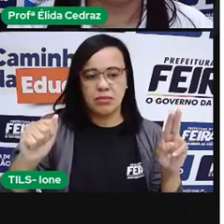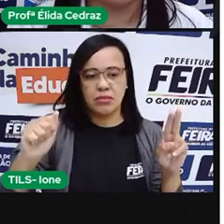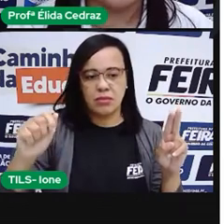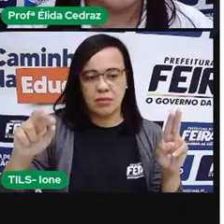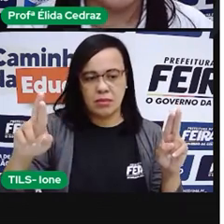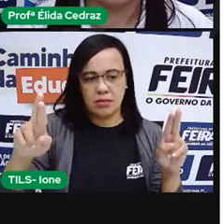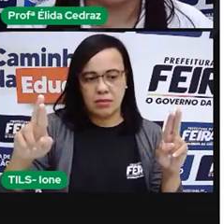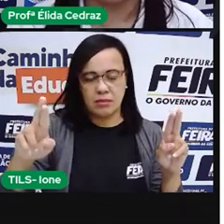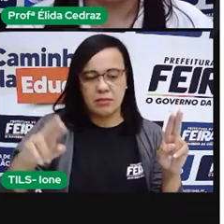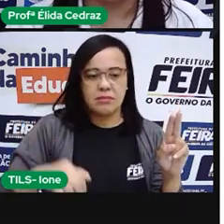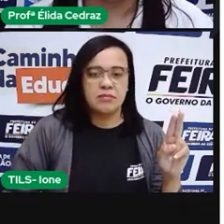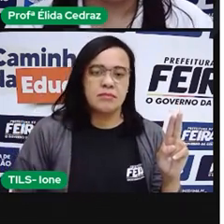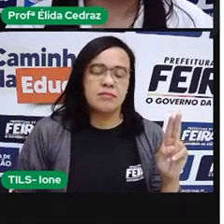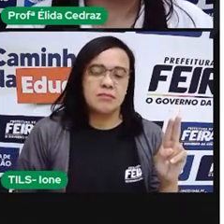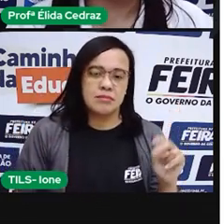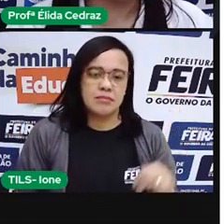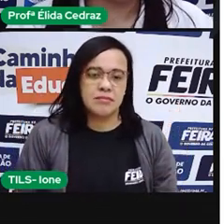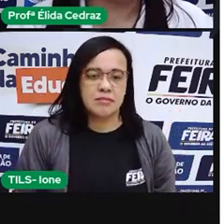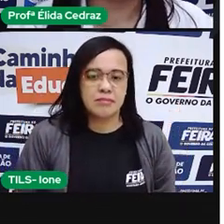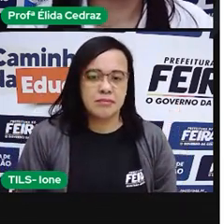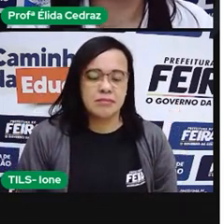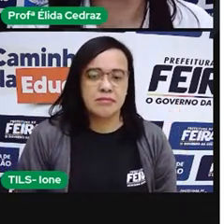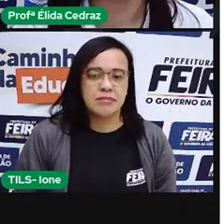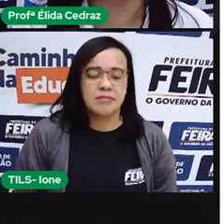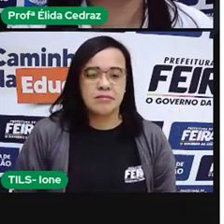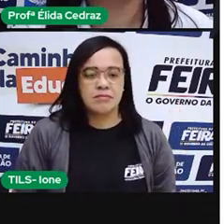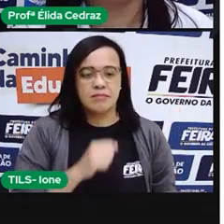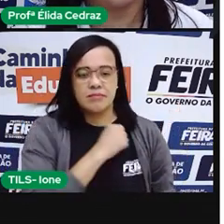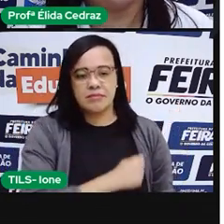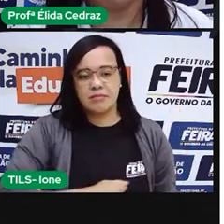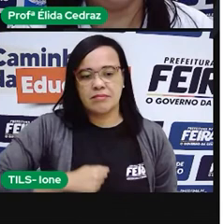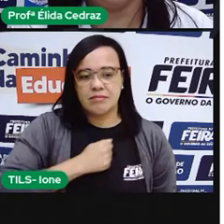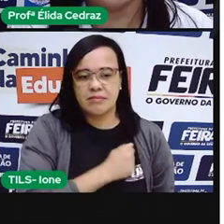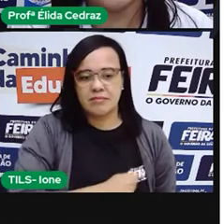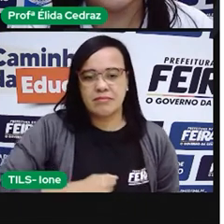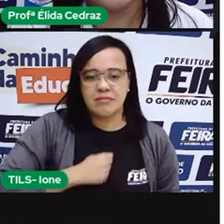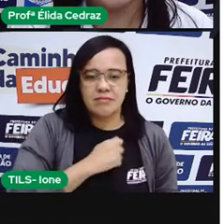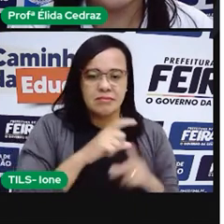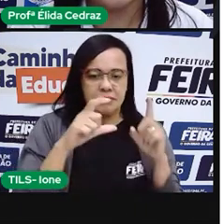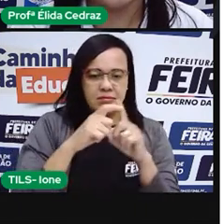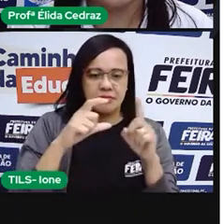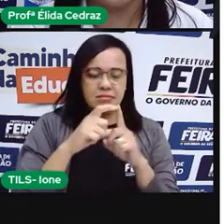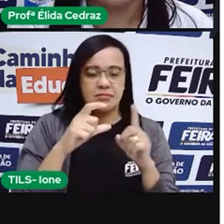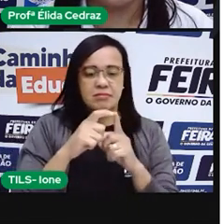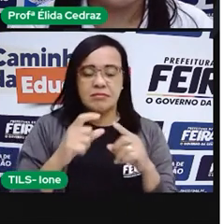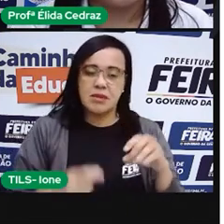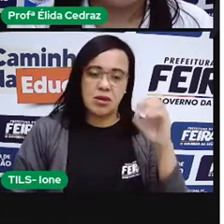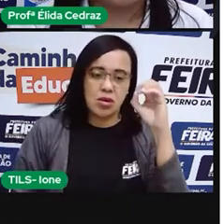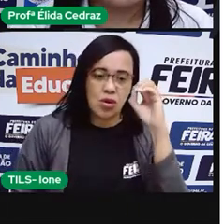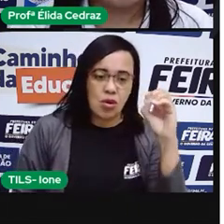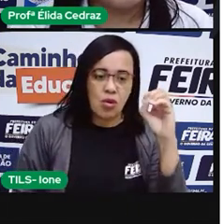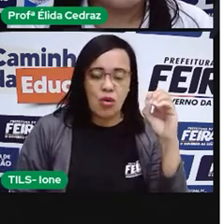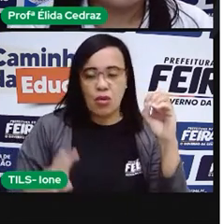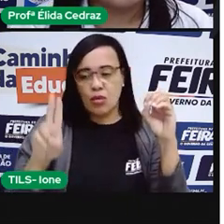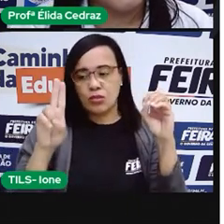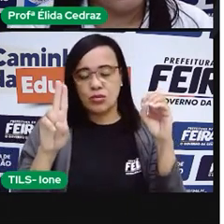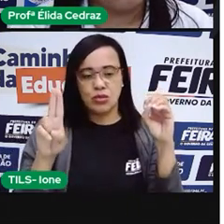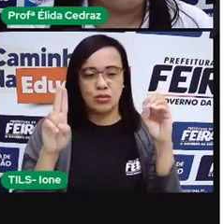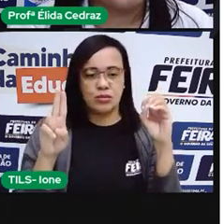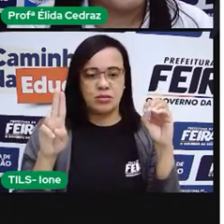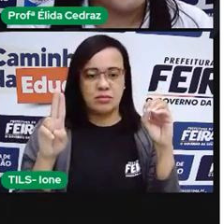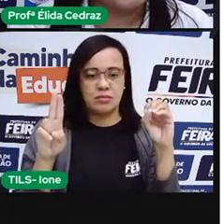Perdoar. Próxima palavrinha. Saudade. Você fala